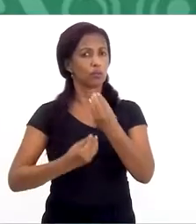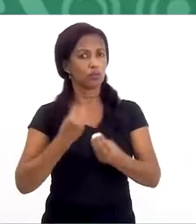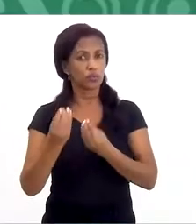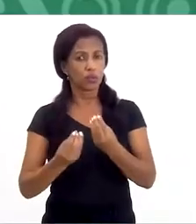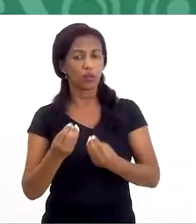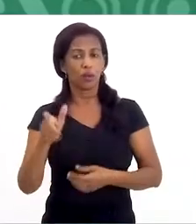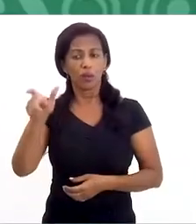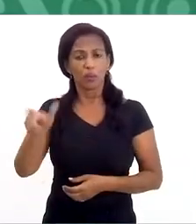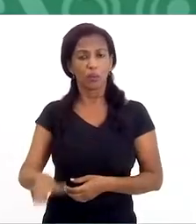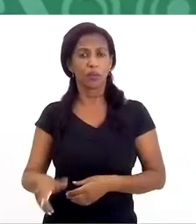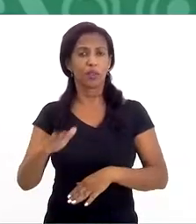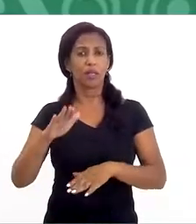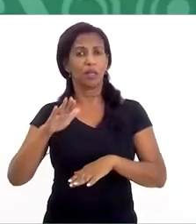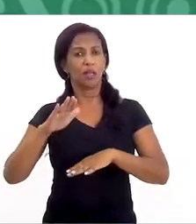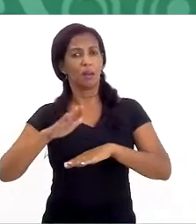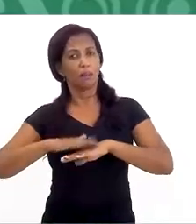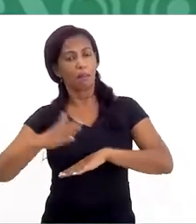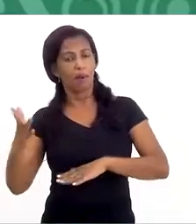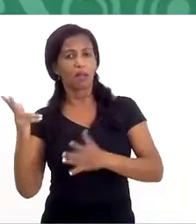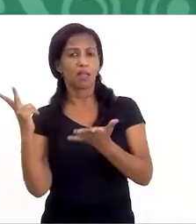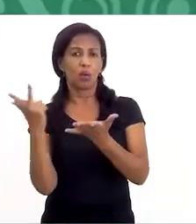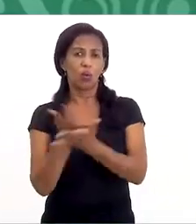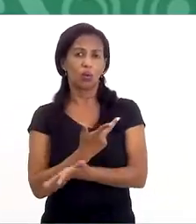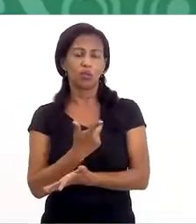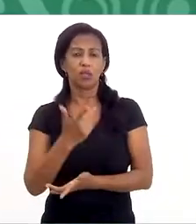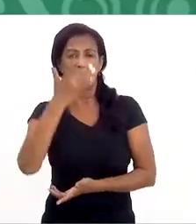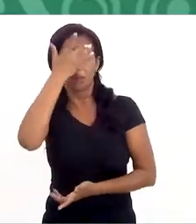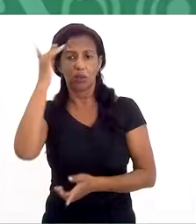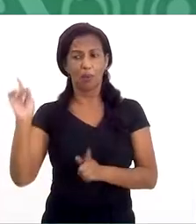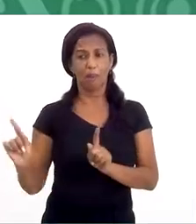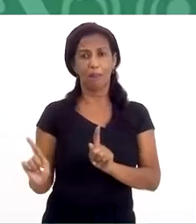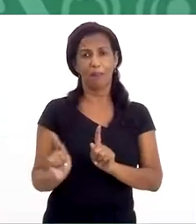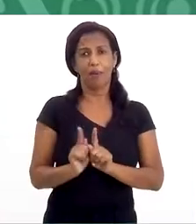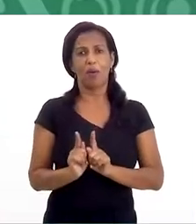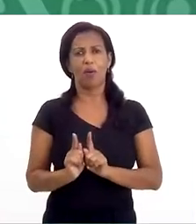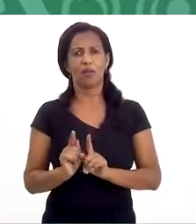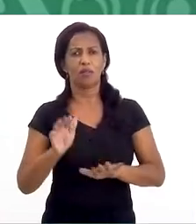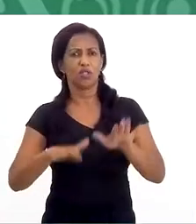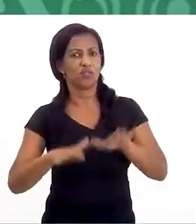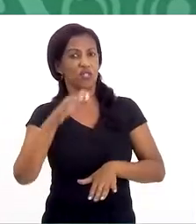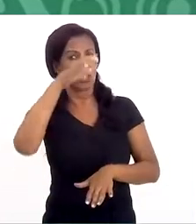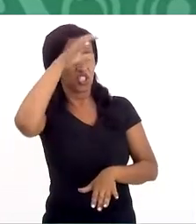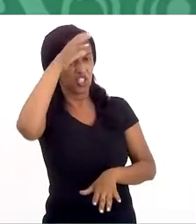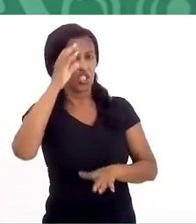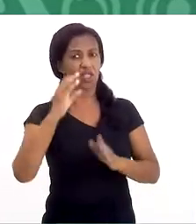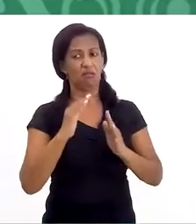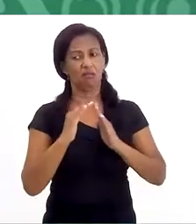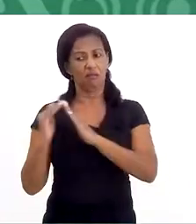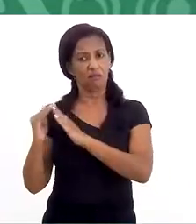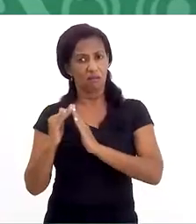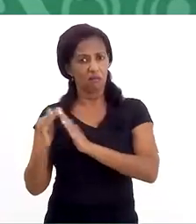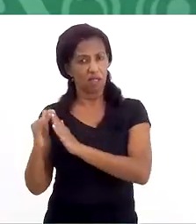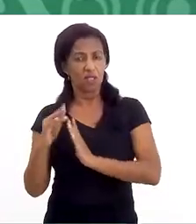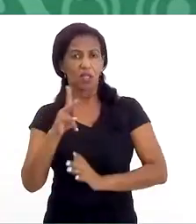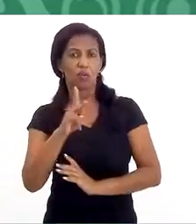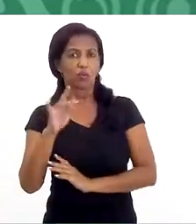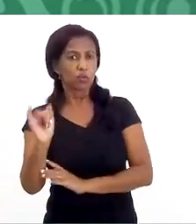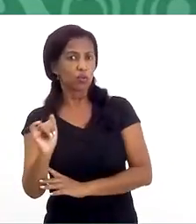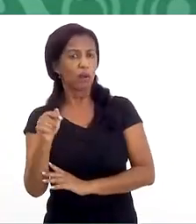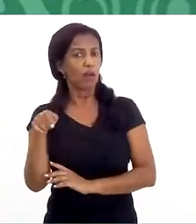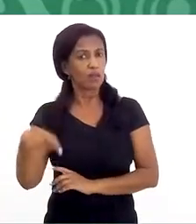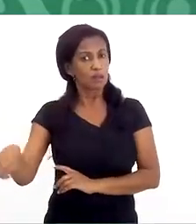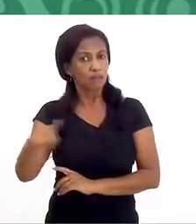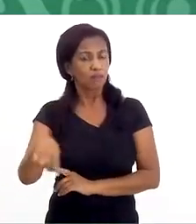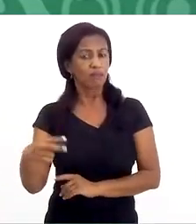gente já falou, por ser, a maioria dos casos, acontecer com pessoas próximas, às vezes com o tio, com o vizinho, os